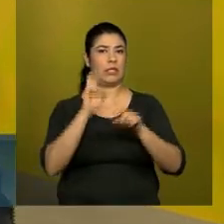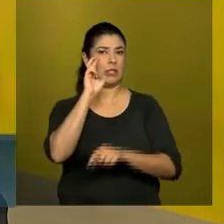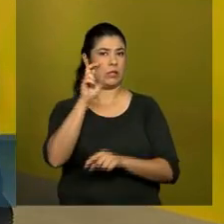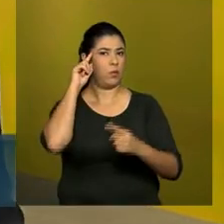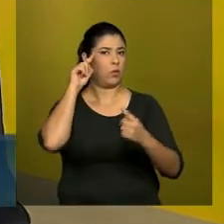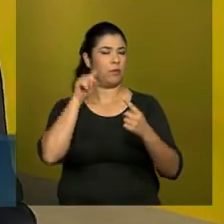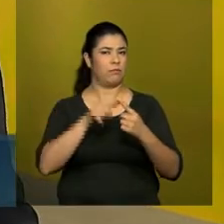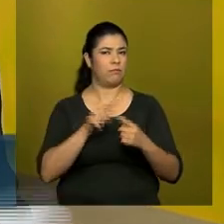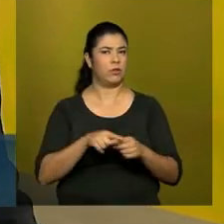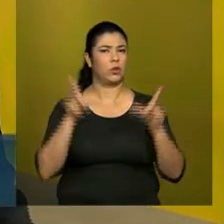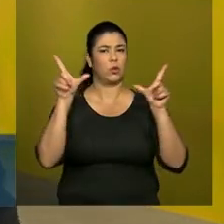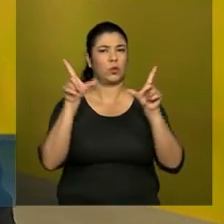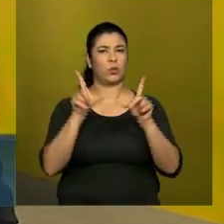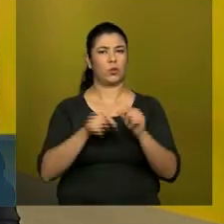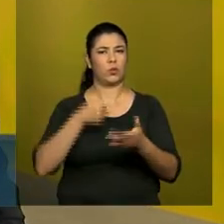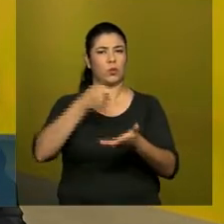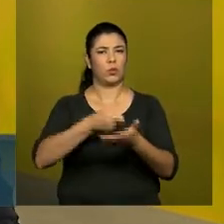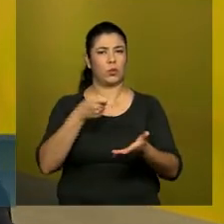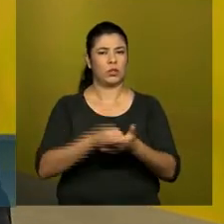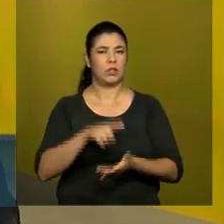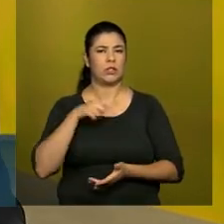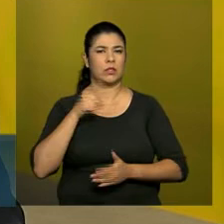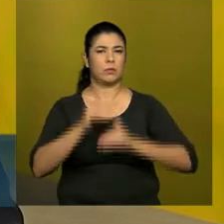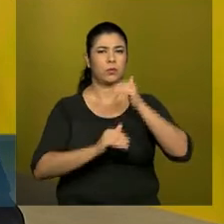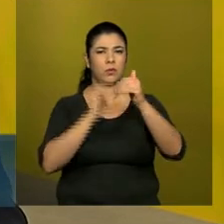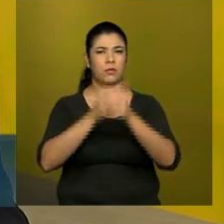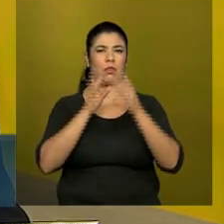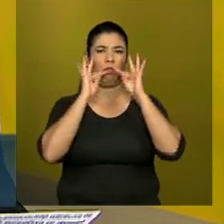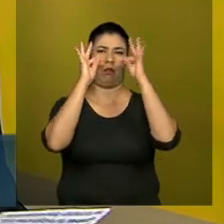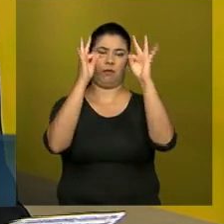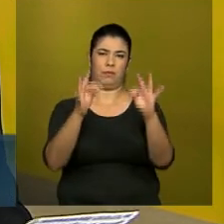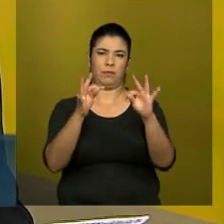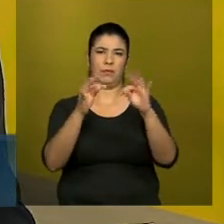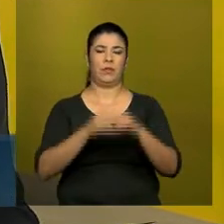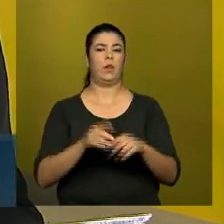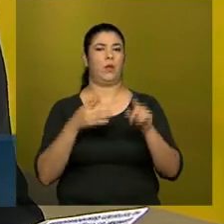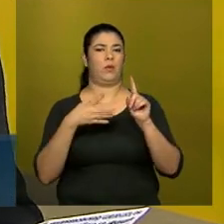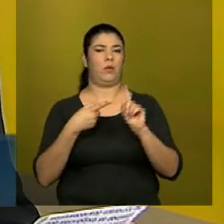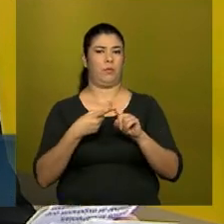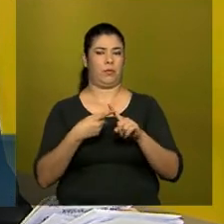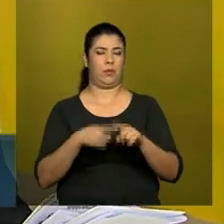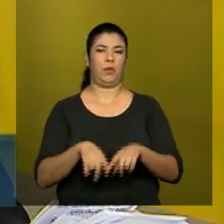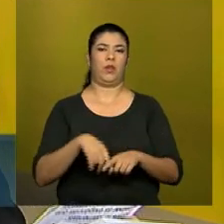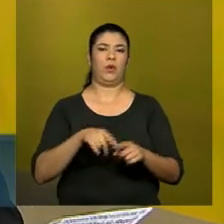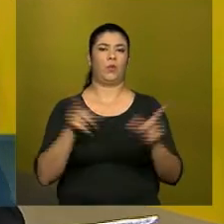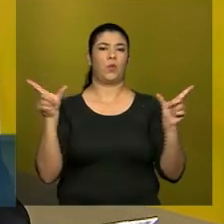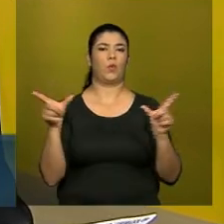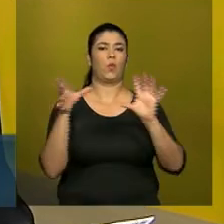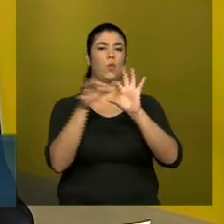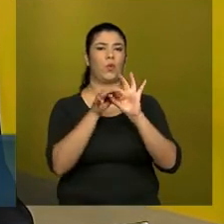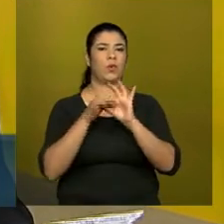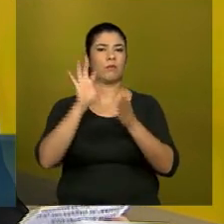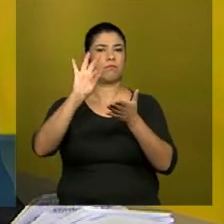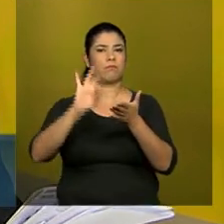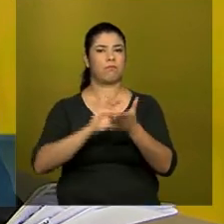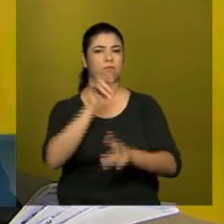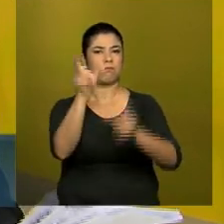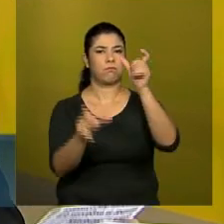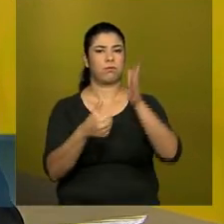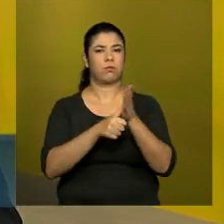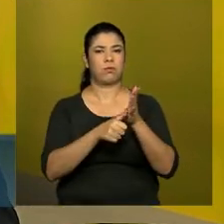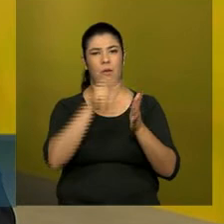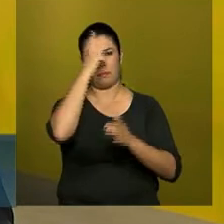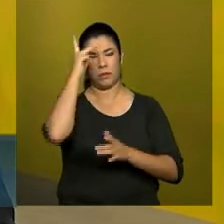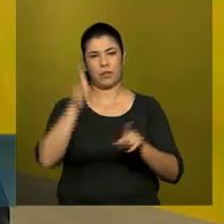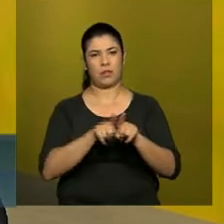exigências que se tornaram desnecessárias com o avanço da tecnologia, unificar o cadastro e a identificação do cidadão, dar